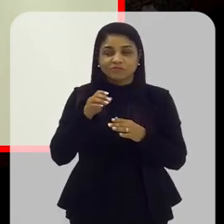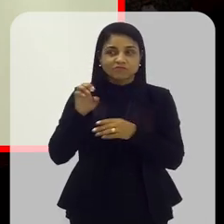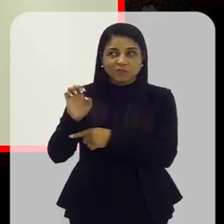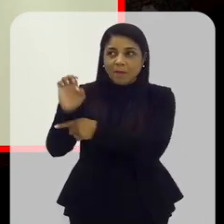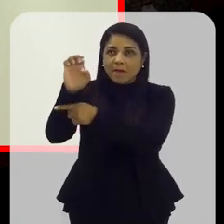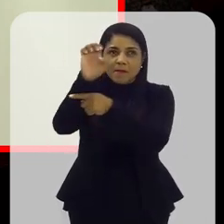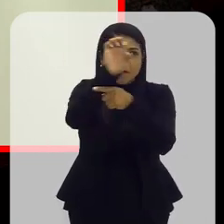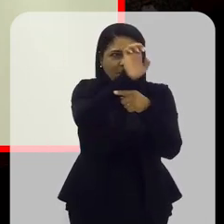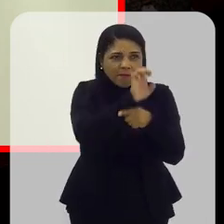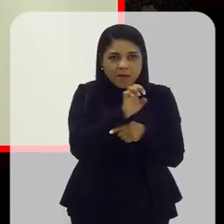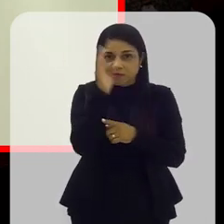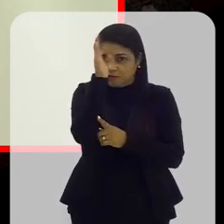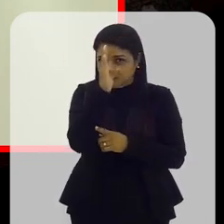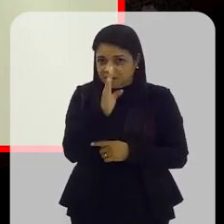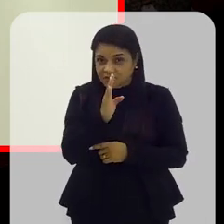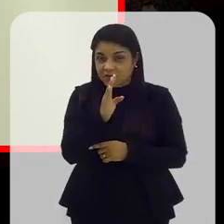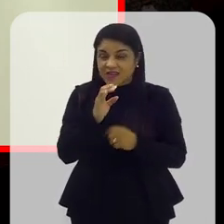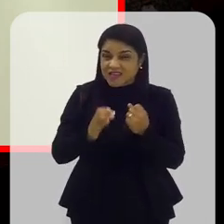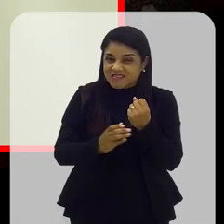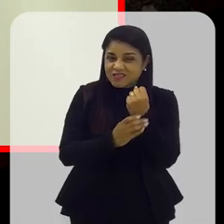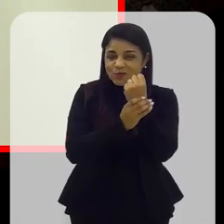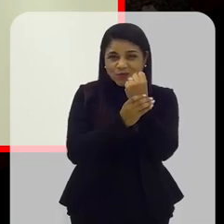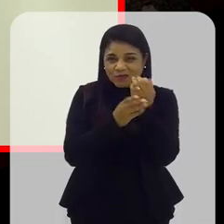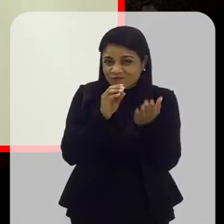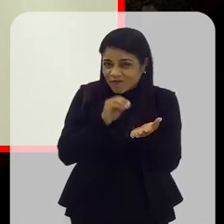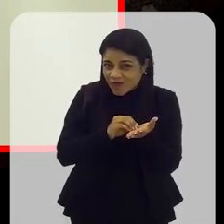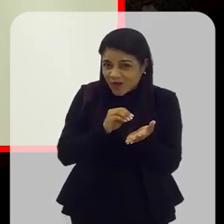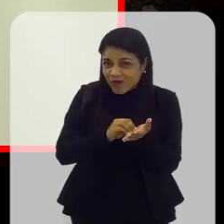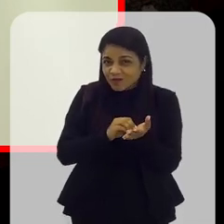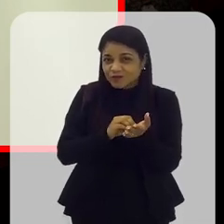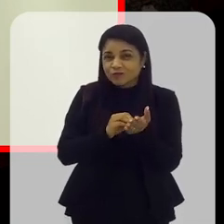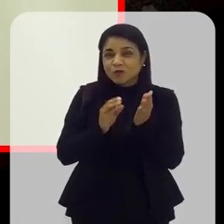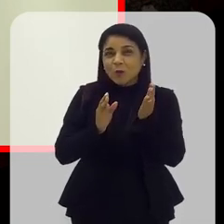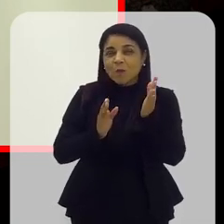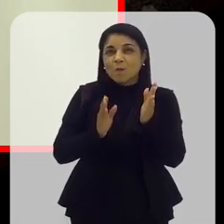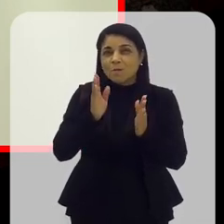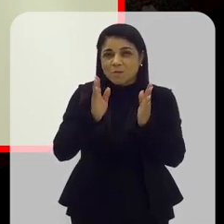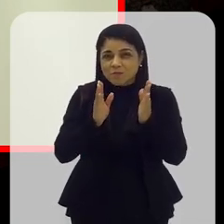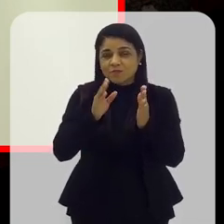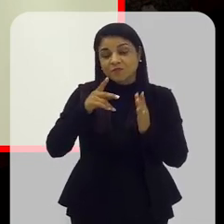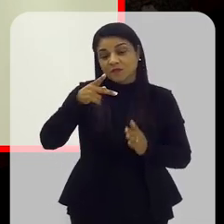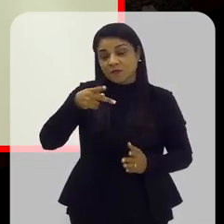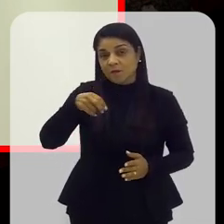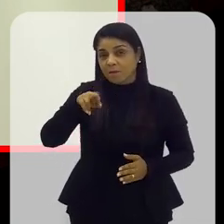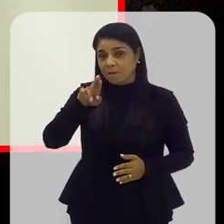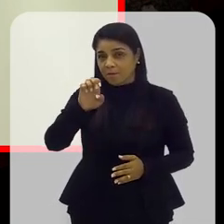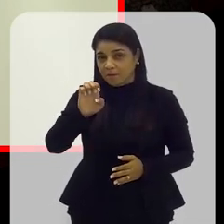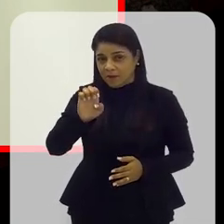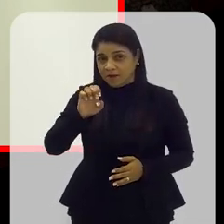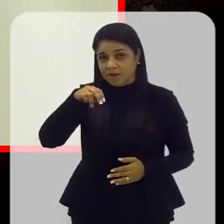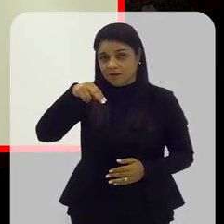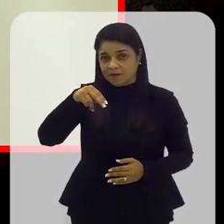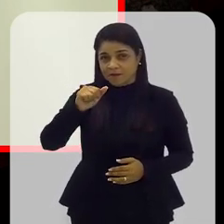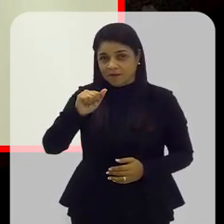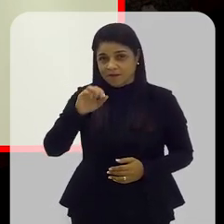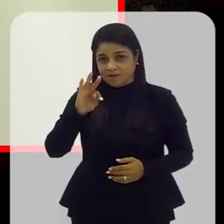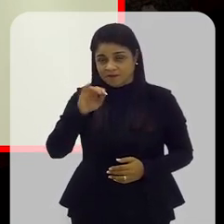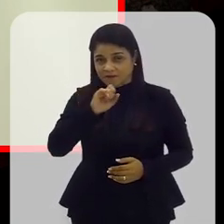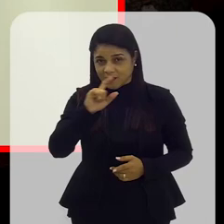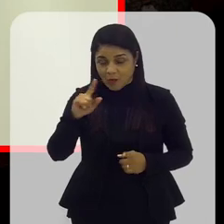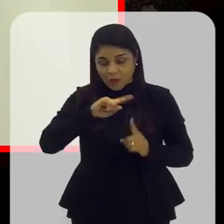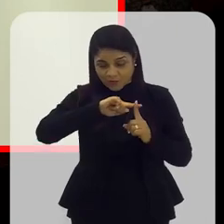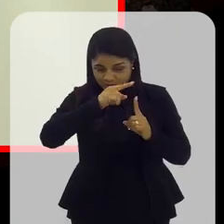brasileiros, né? E essa insegurança alimentar, desde o período pré-natal, você já traz